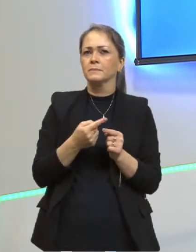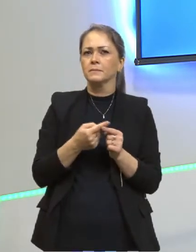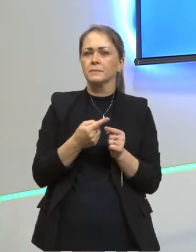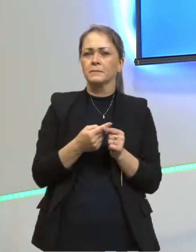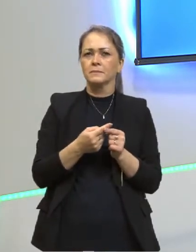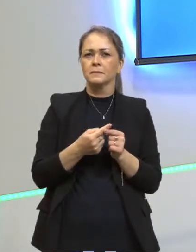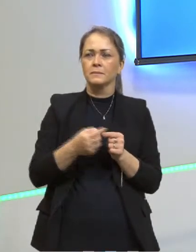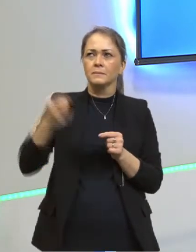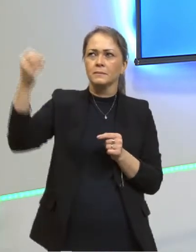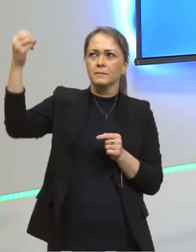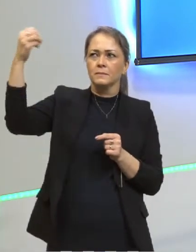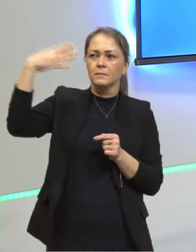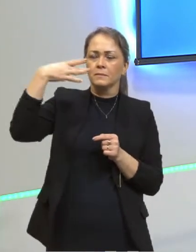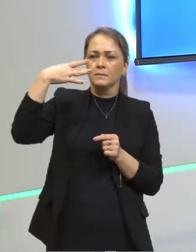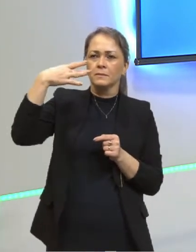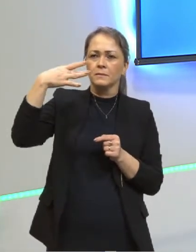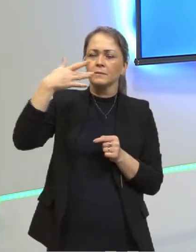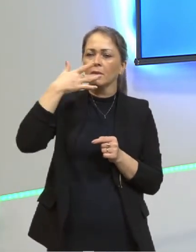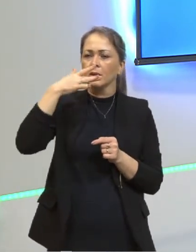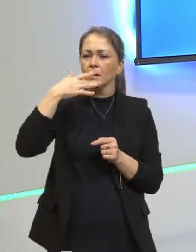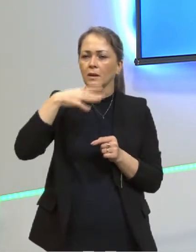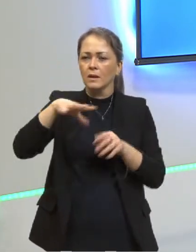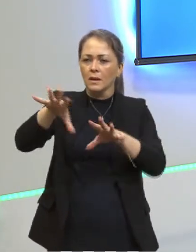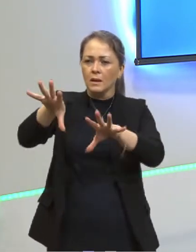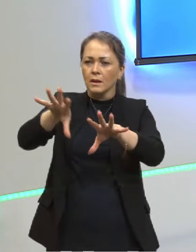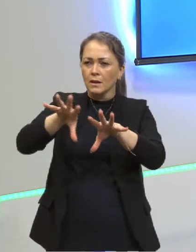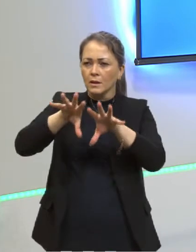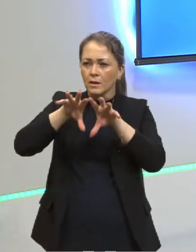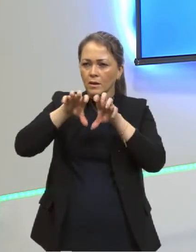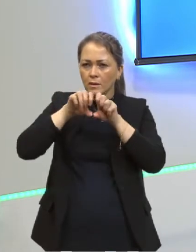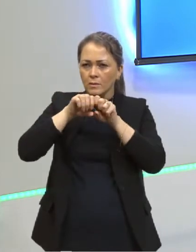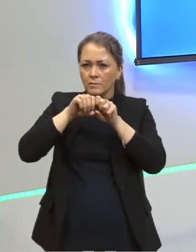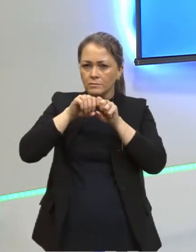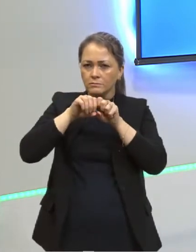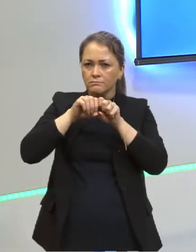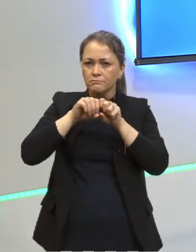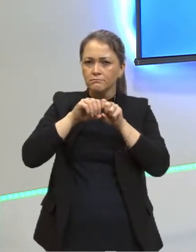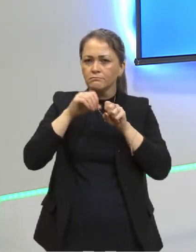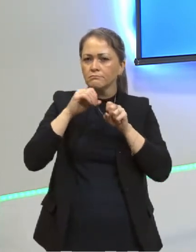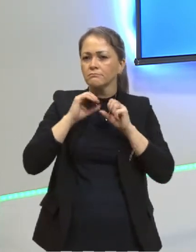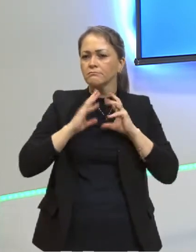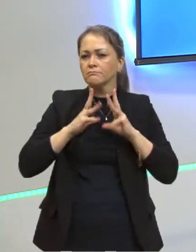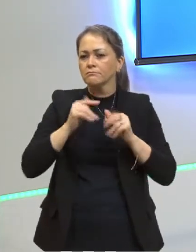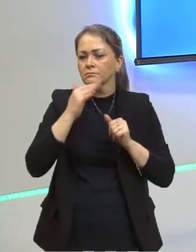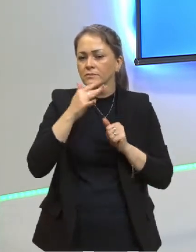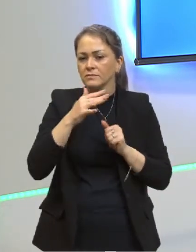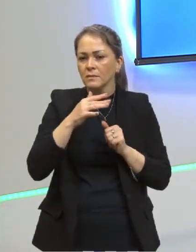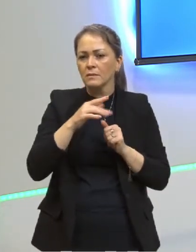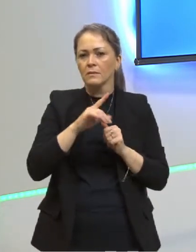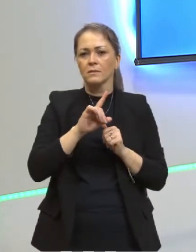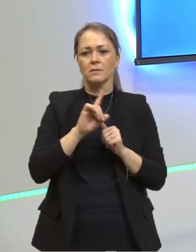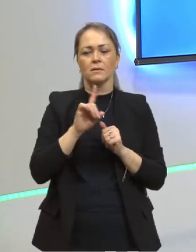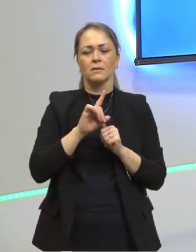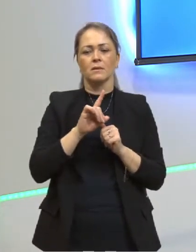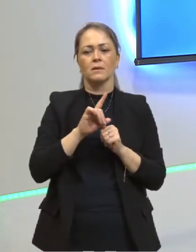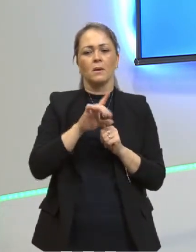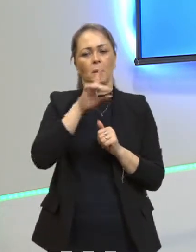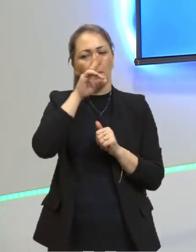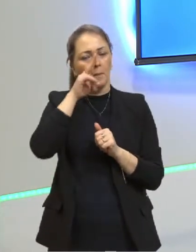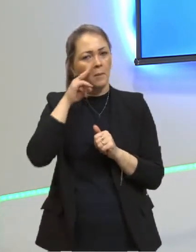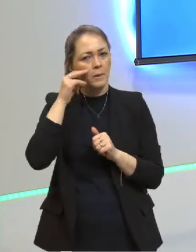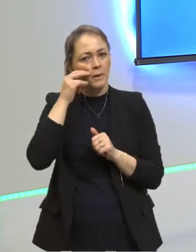a luz branca, absorve todas as cores, menos o amarelo. O amarelo, ela reflete. Certo? Então, ela